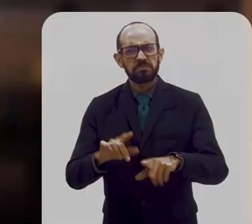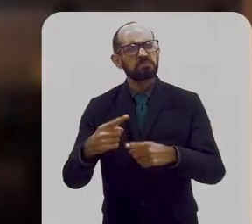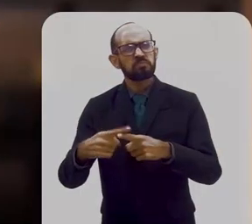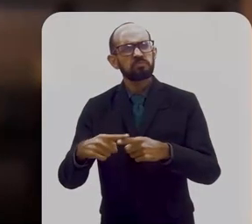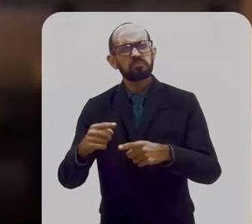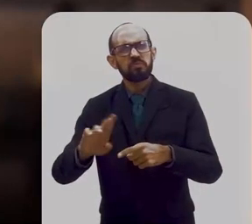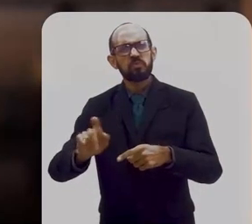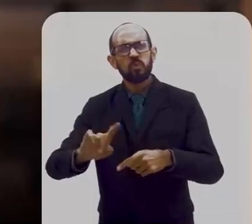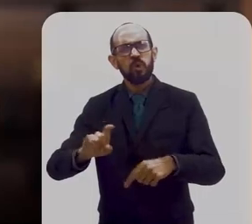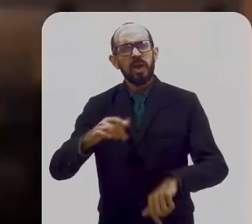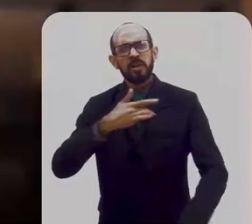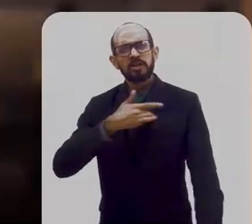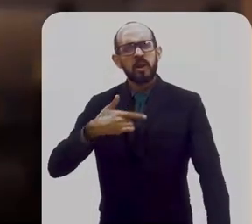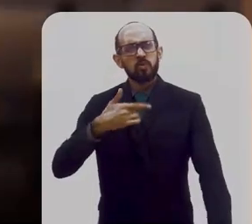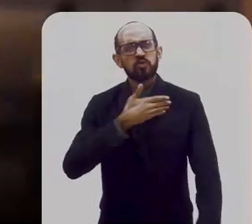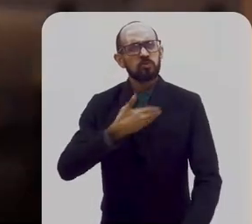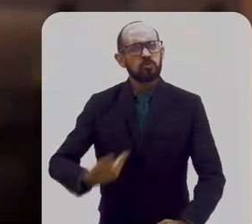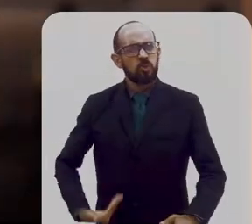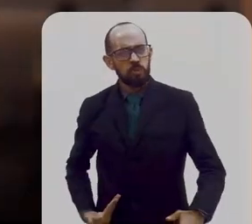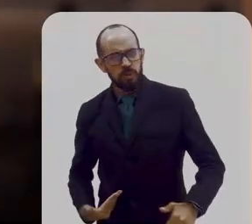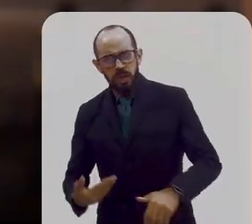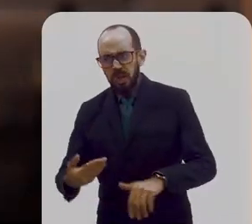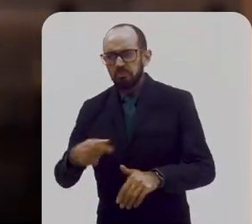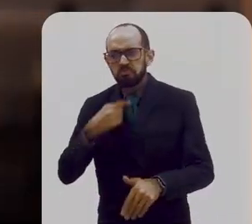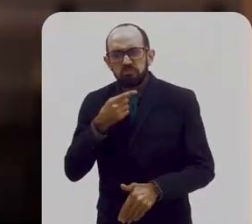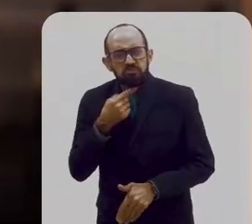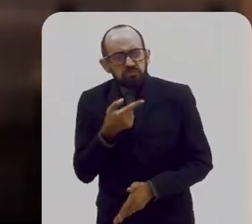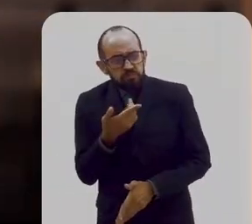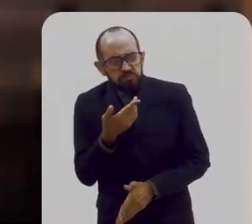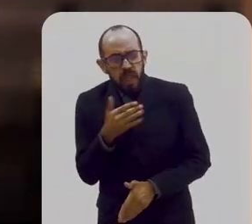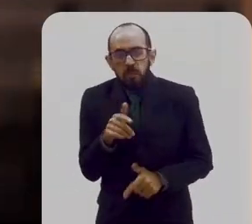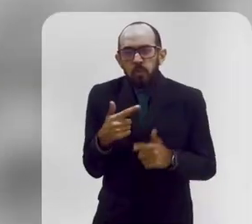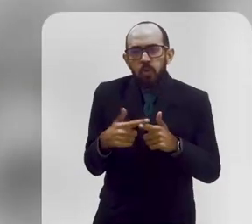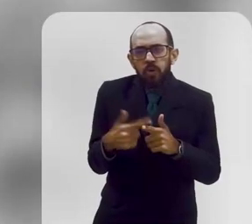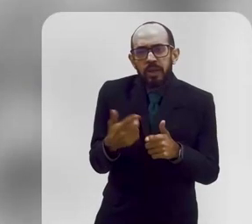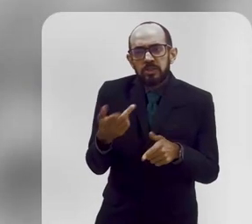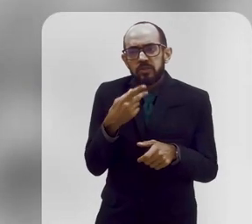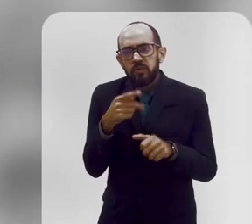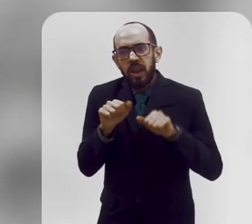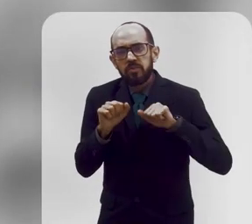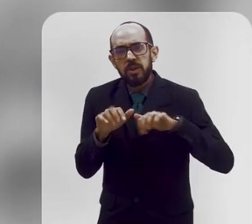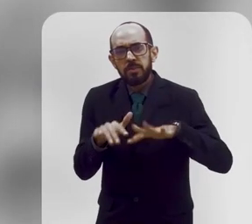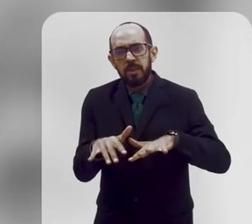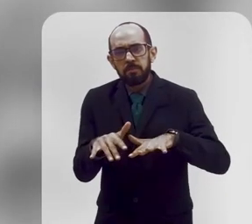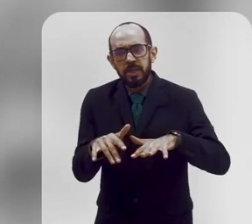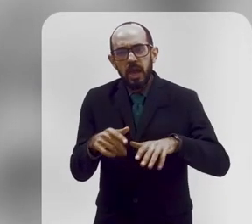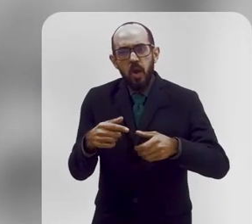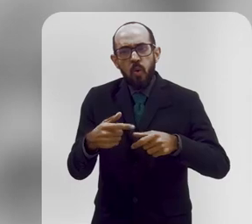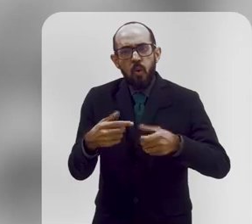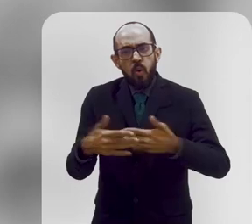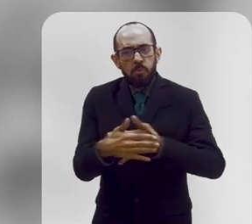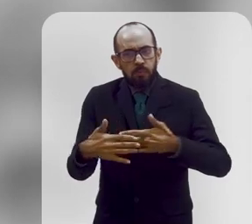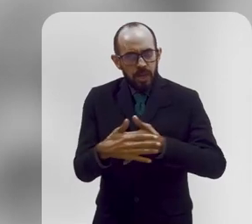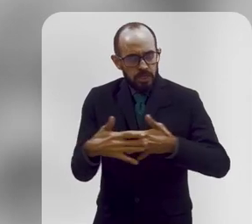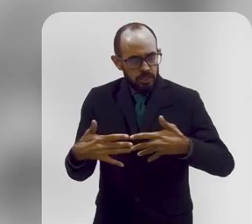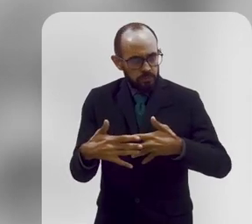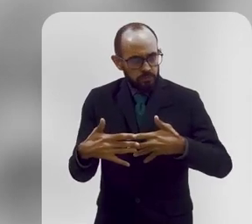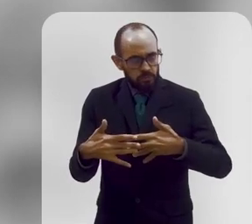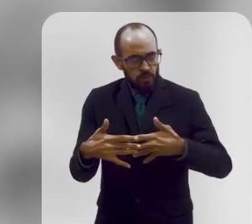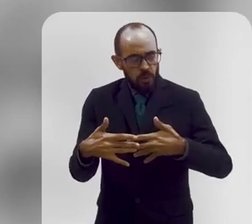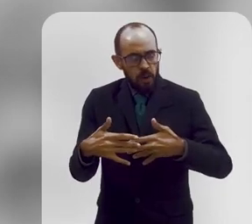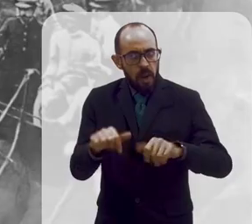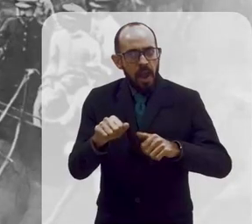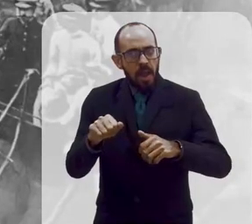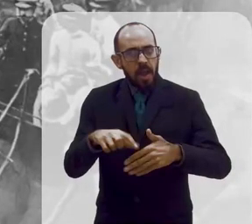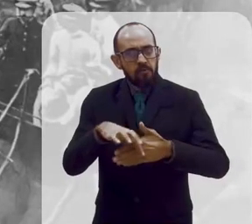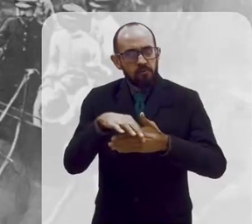necessariamente saúde pública? Justamente porque a gente está trabalhando com a ideia de epidemias urbanas. Então, quando ele vai lutar contra a febre